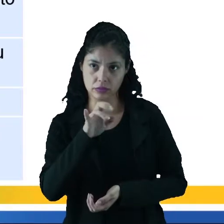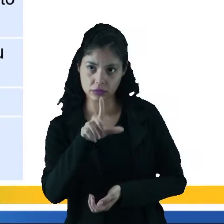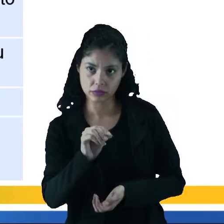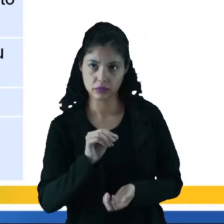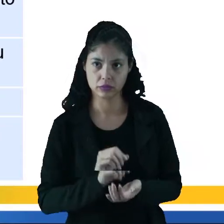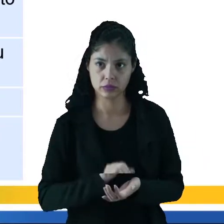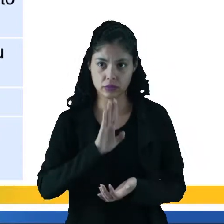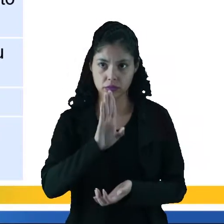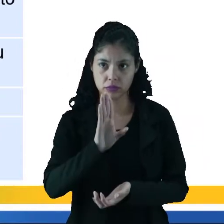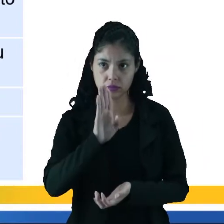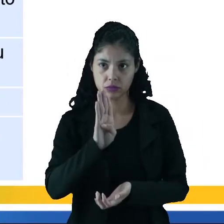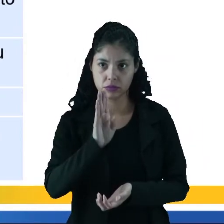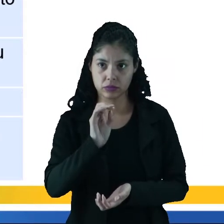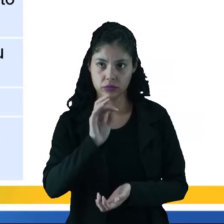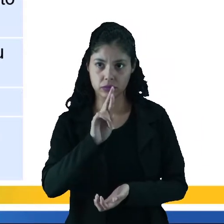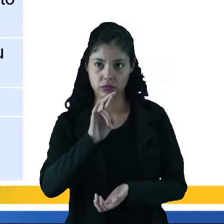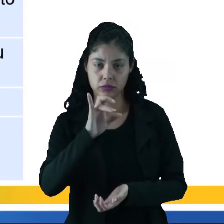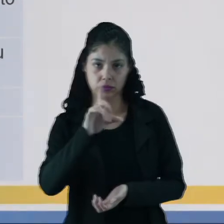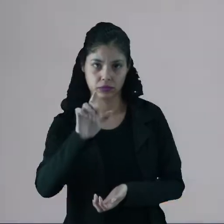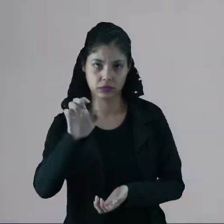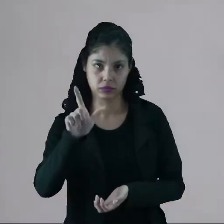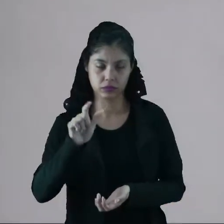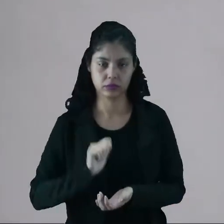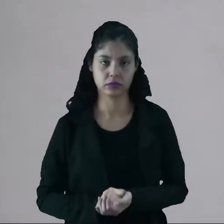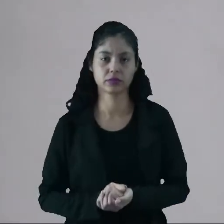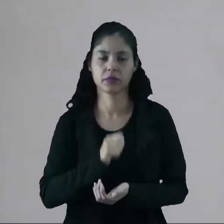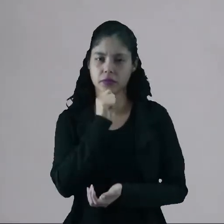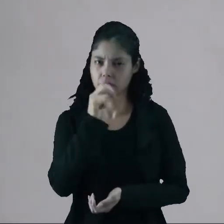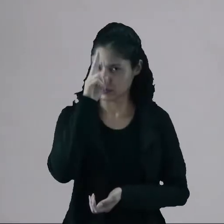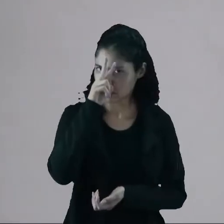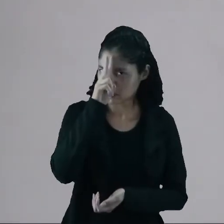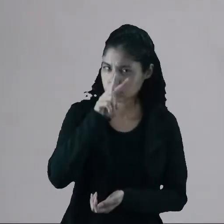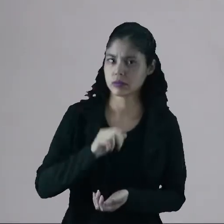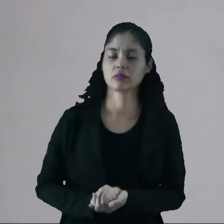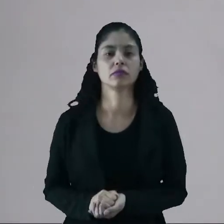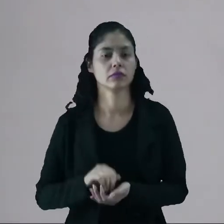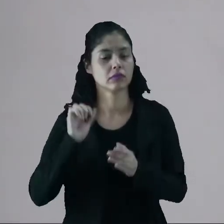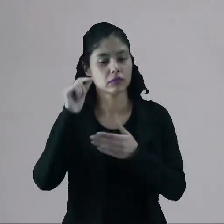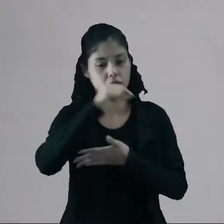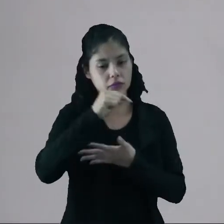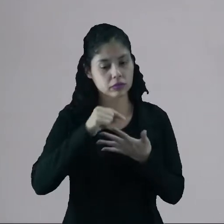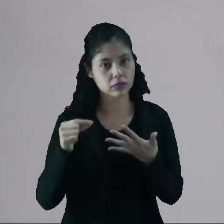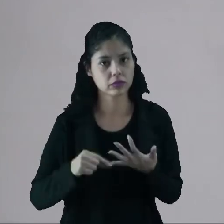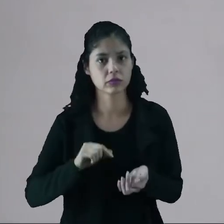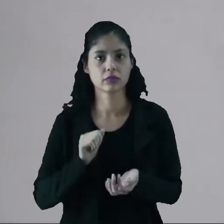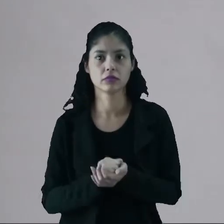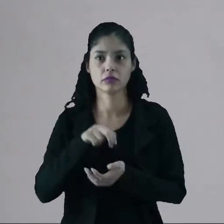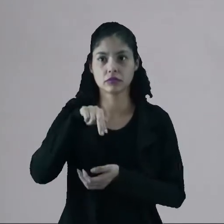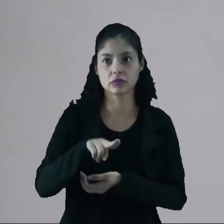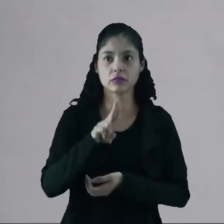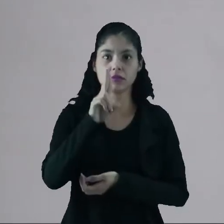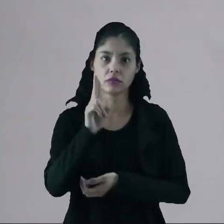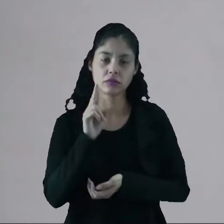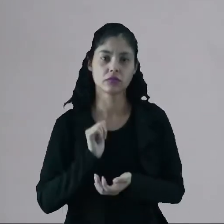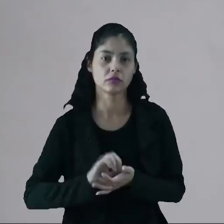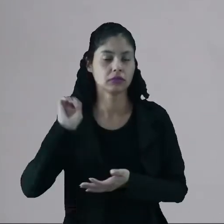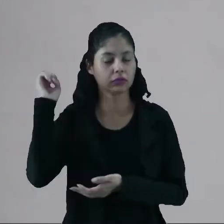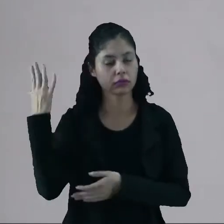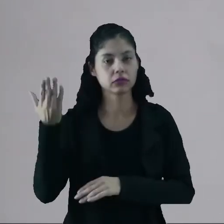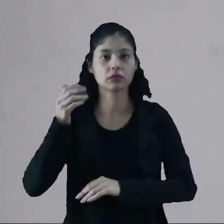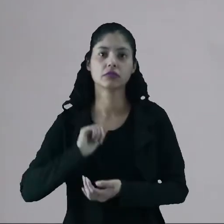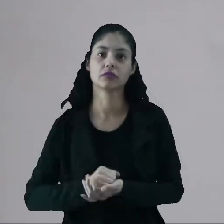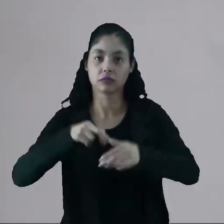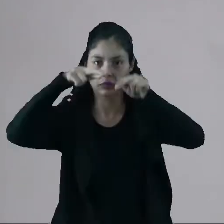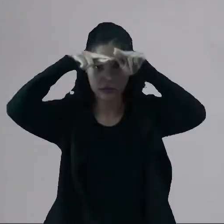Michelangelo e Botticelli. Vamos lembrar aqui, gente, que essa questão do nu que vai acontecer no